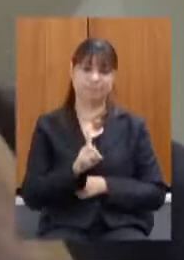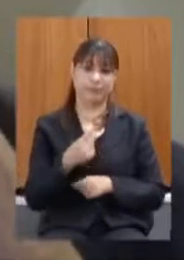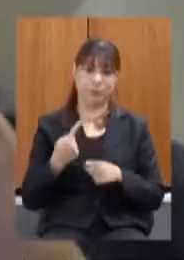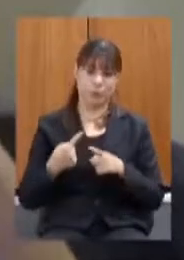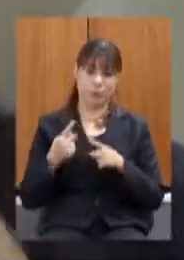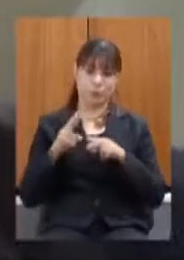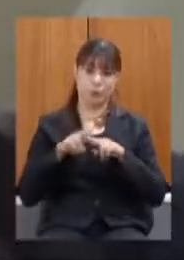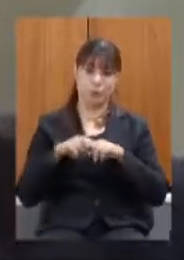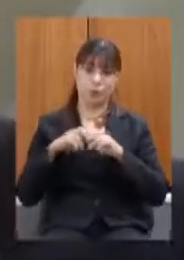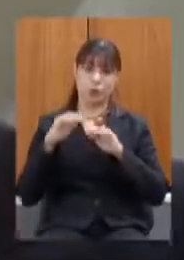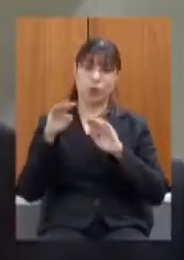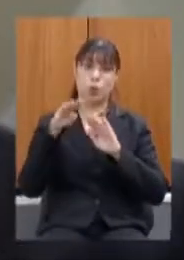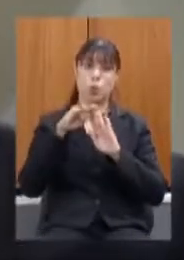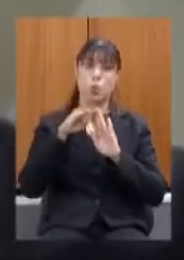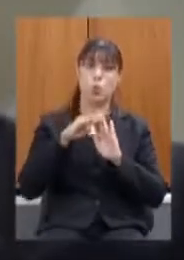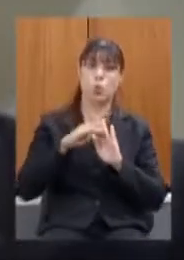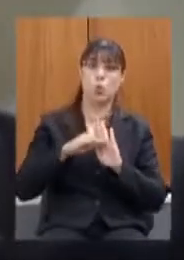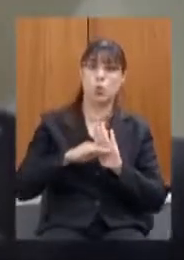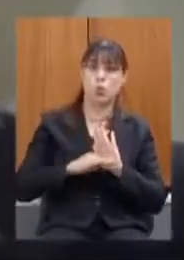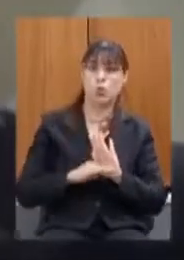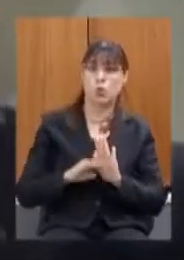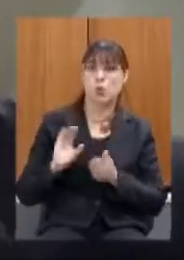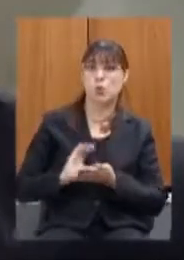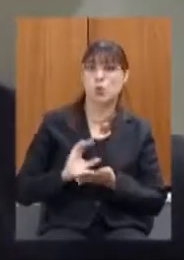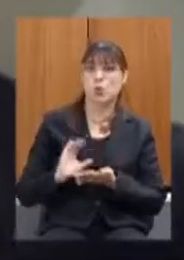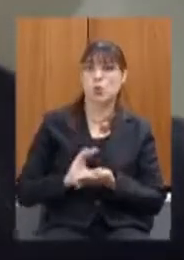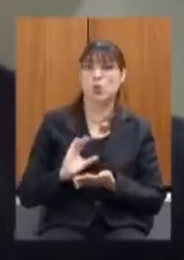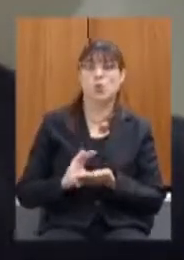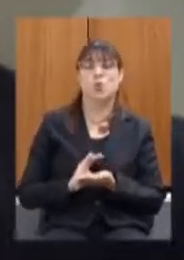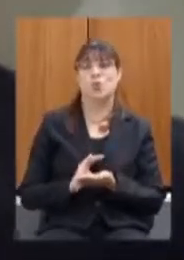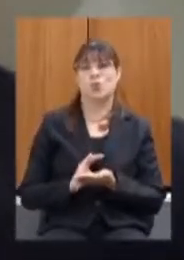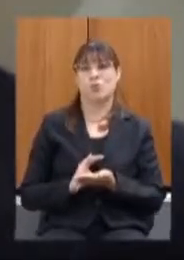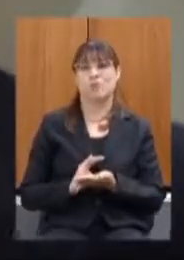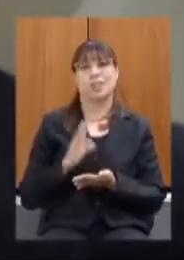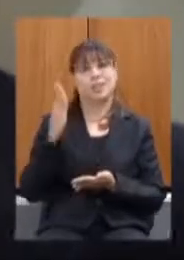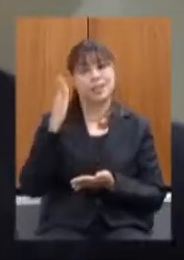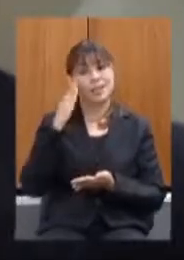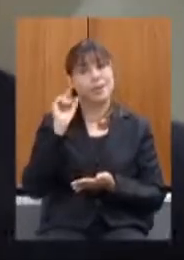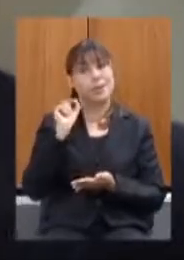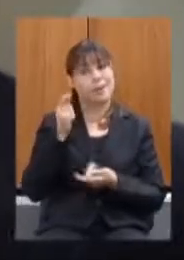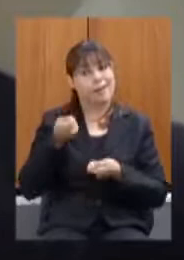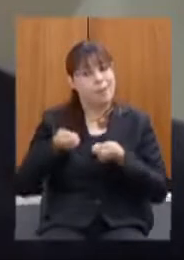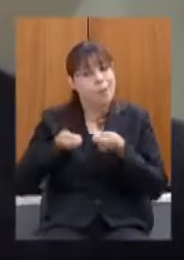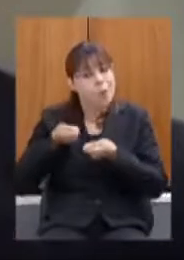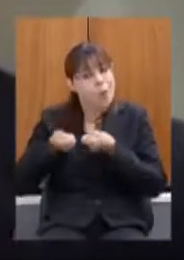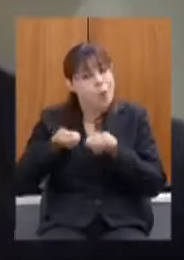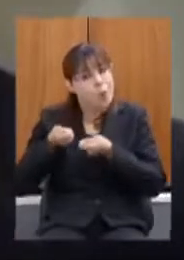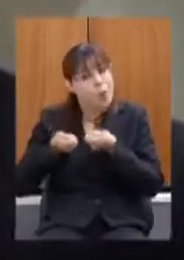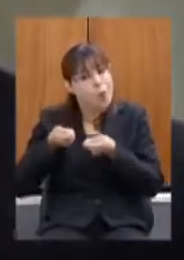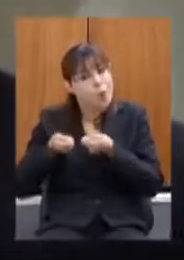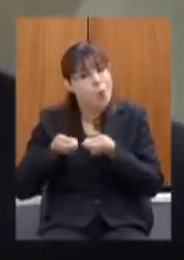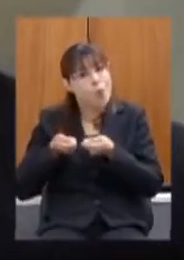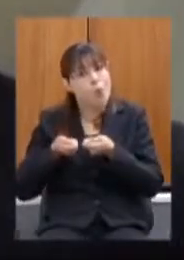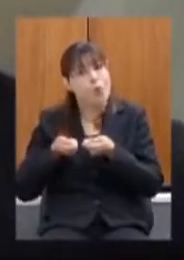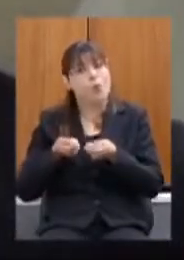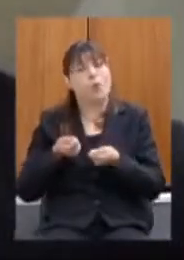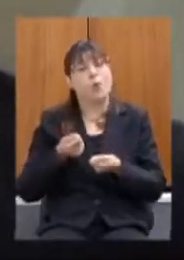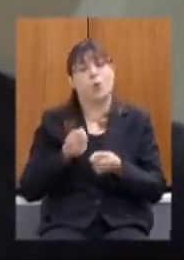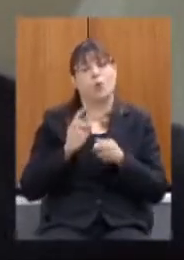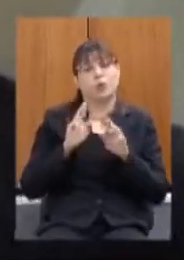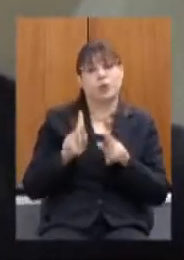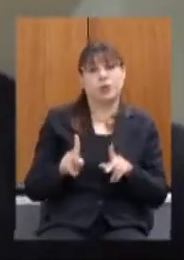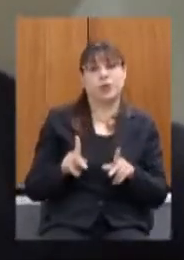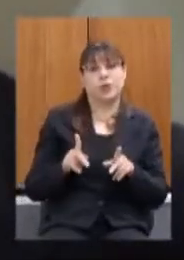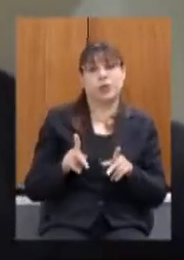tivemos né o senhor sabe que contingenciar é uma coisa segurar o gasto é outra né